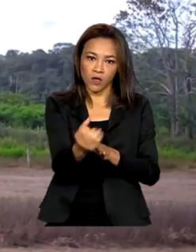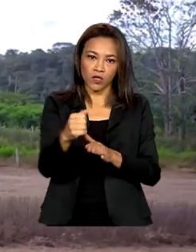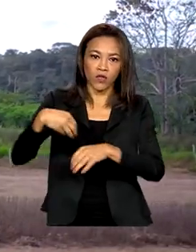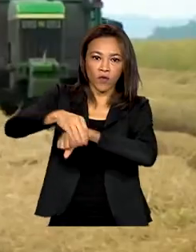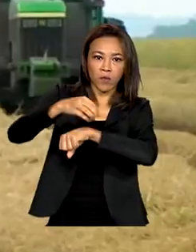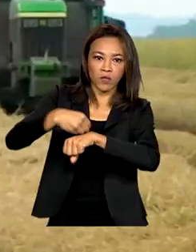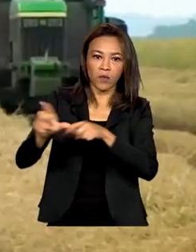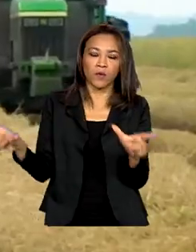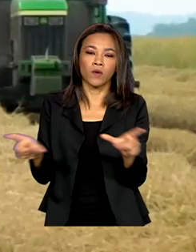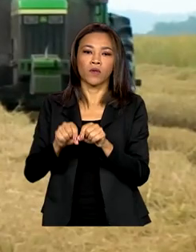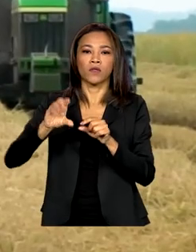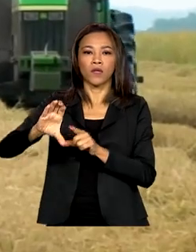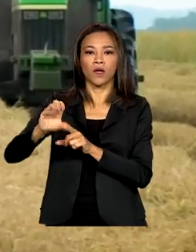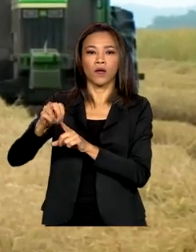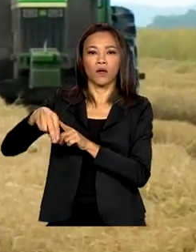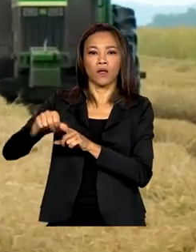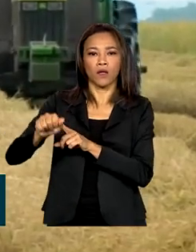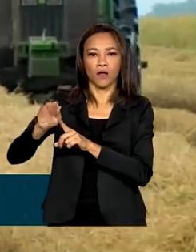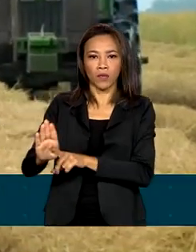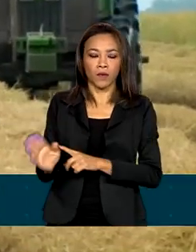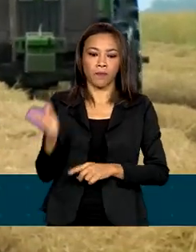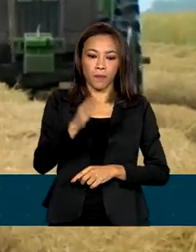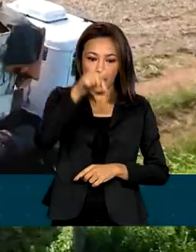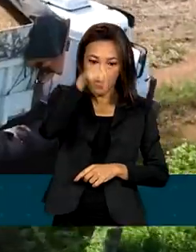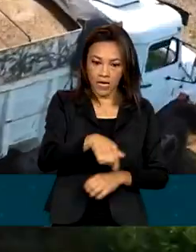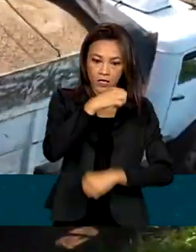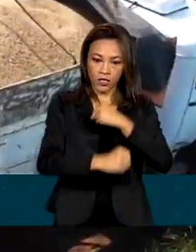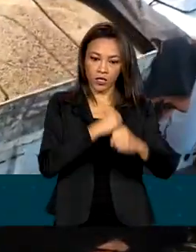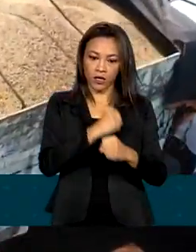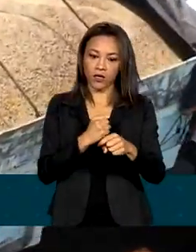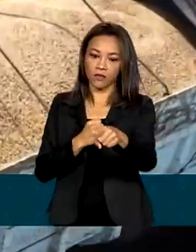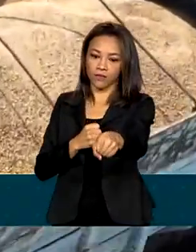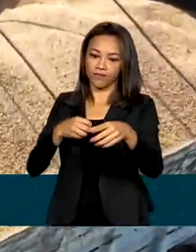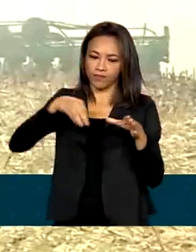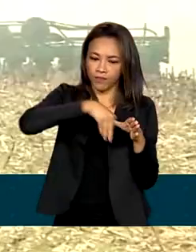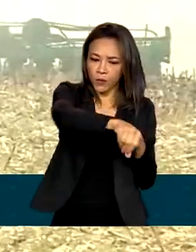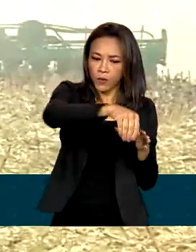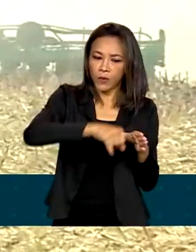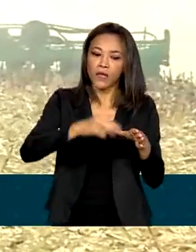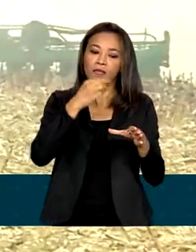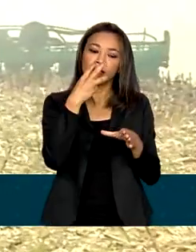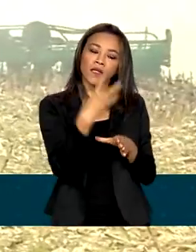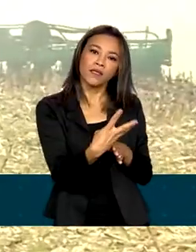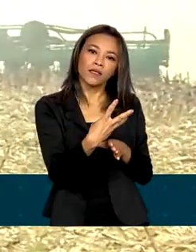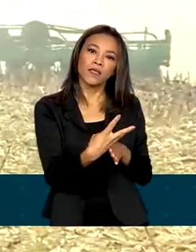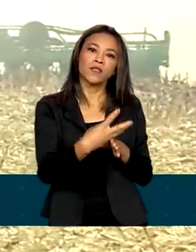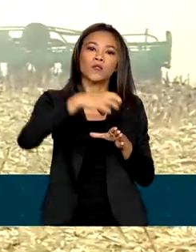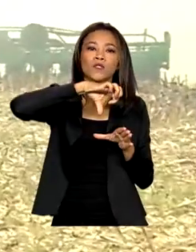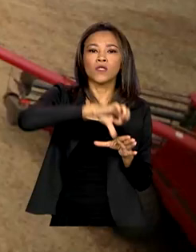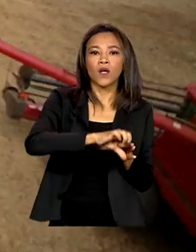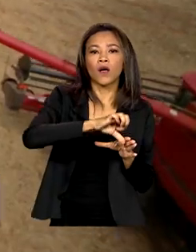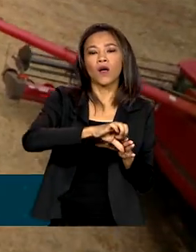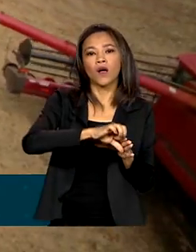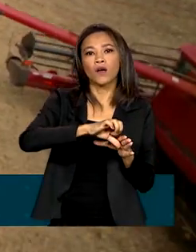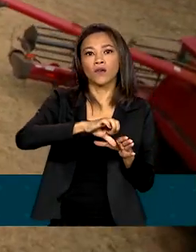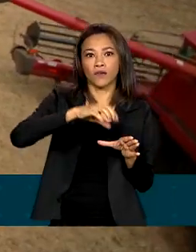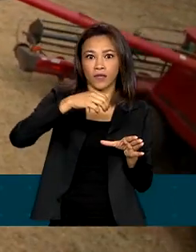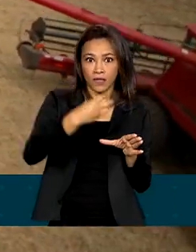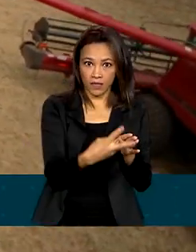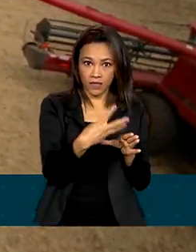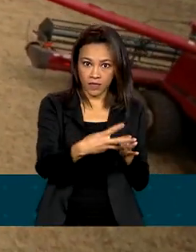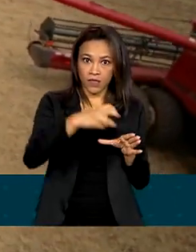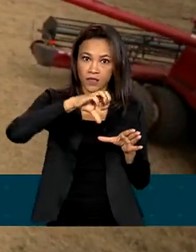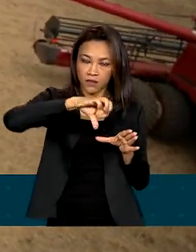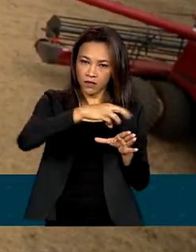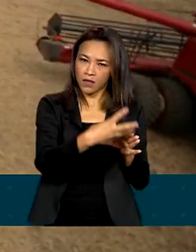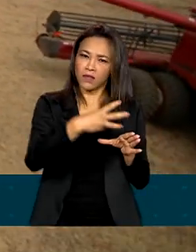Segundo o levantamento, a safra deste ano deve superar 309 milhões de toneladas de grãos. Quase metade